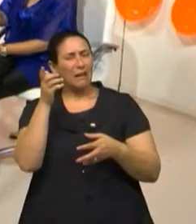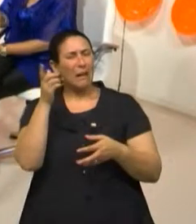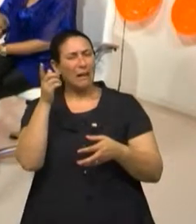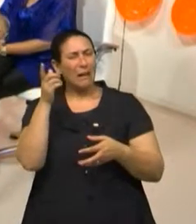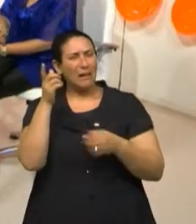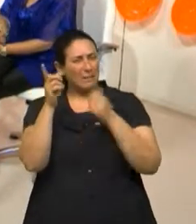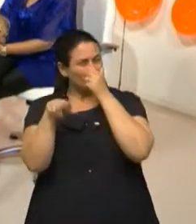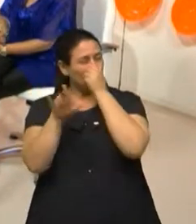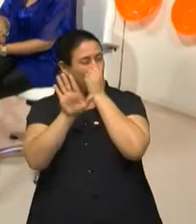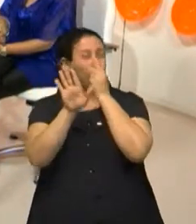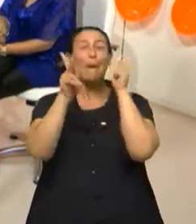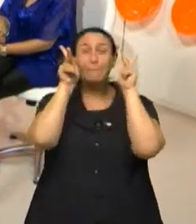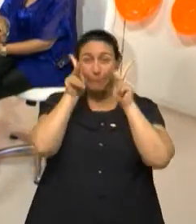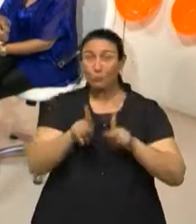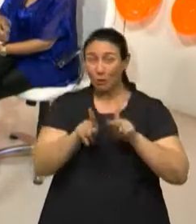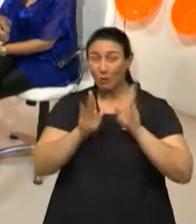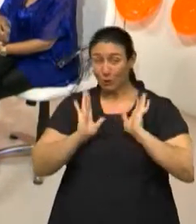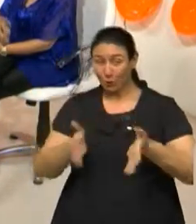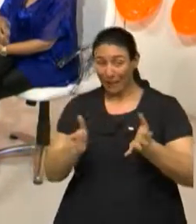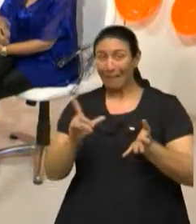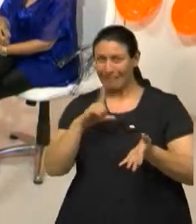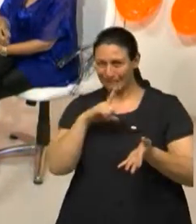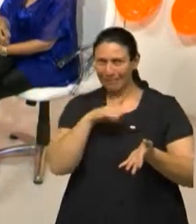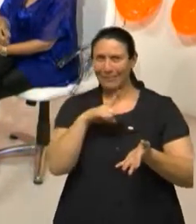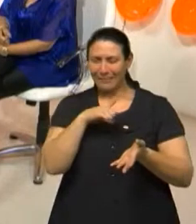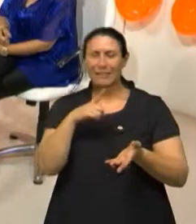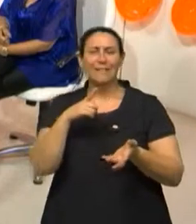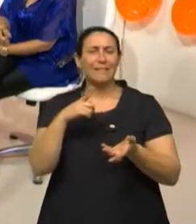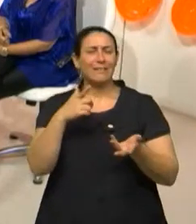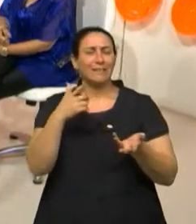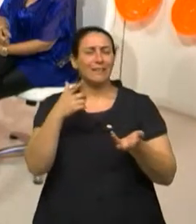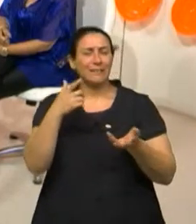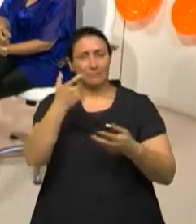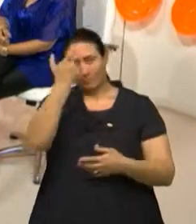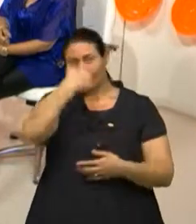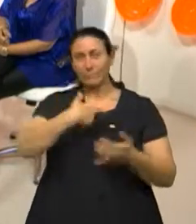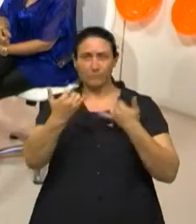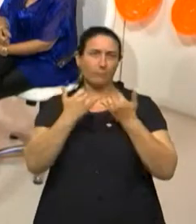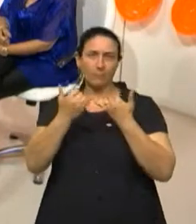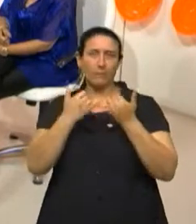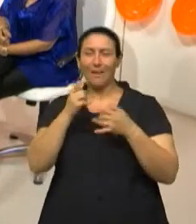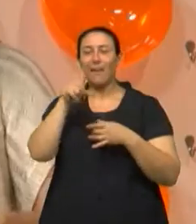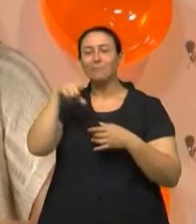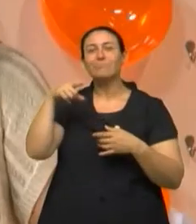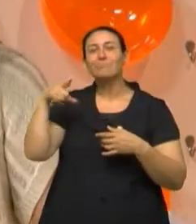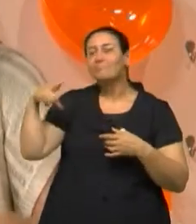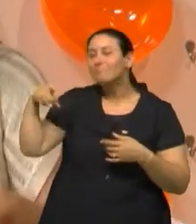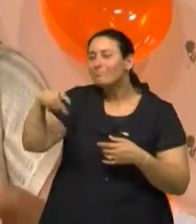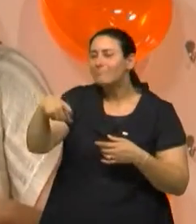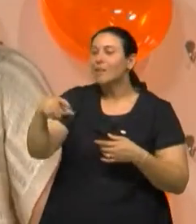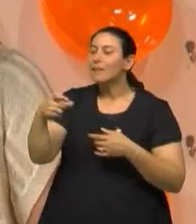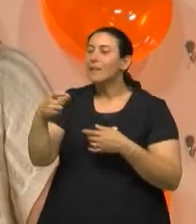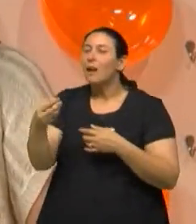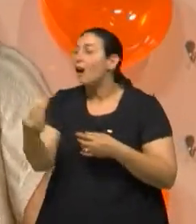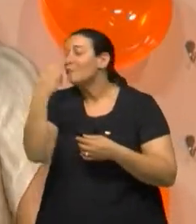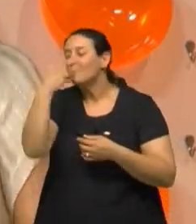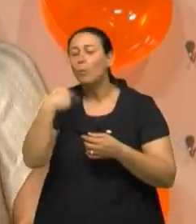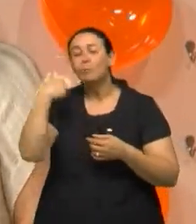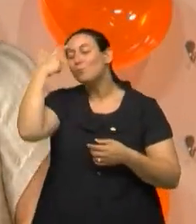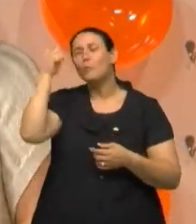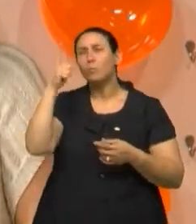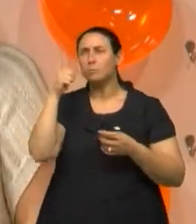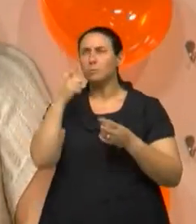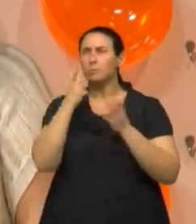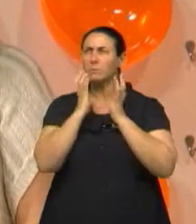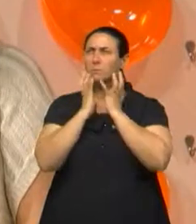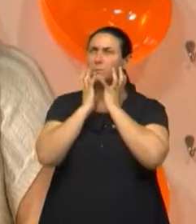Normalmente, quando a pessoa já tem, já tá manifestando uma reação, que é esse, o racho, que a gente chama que é esse vermelhão, a coceira. Isso.